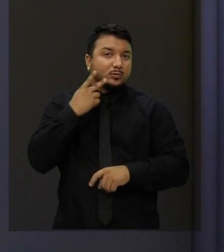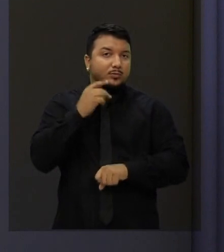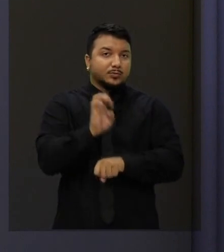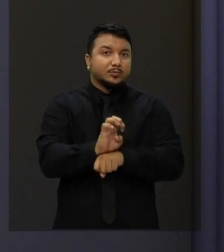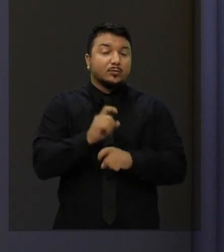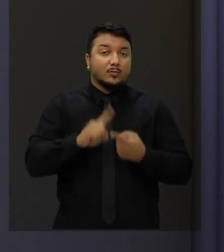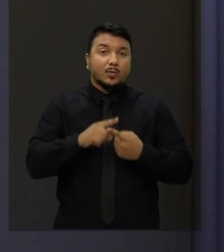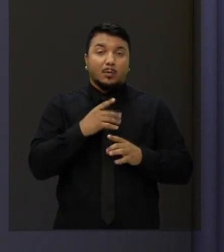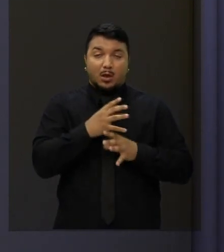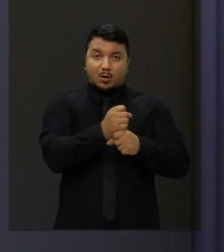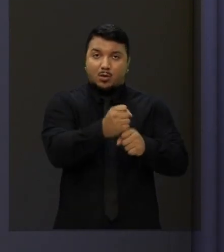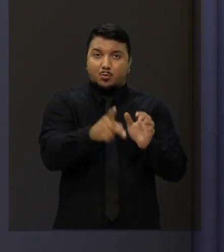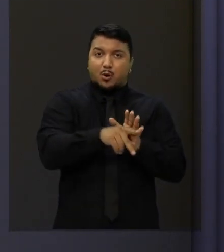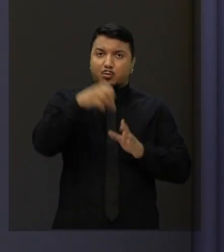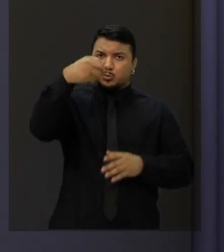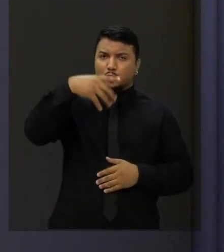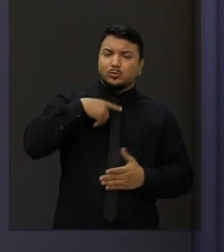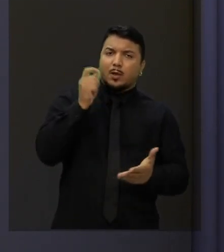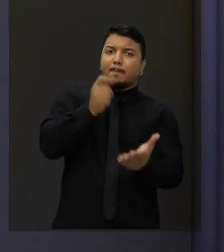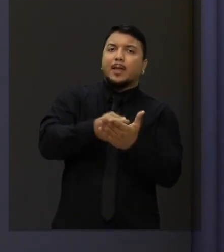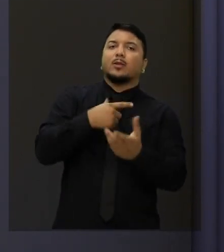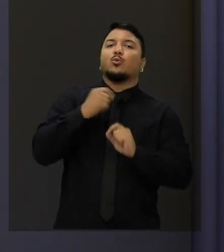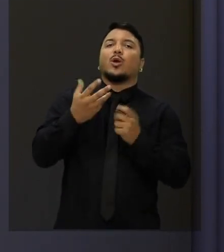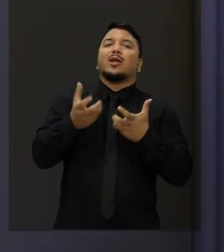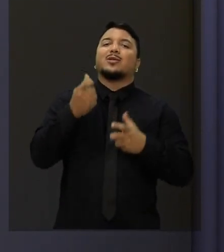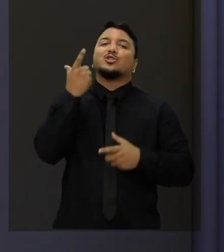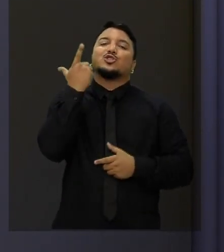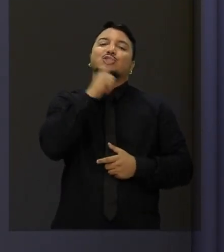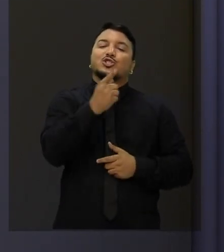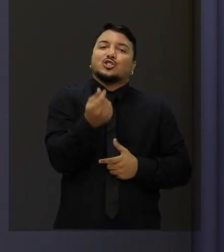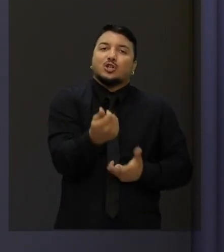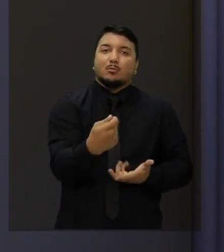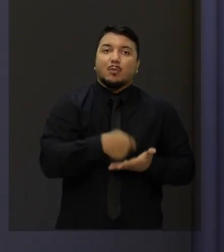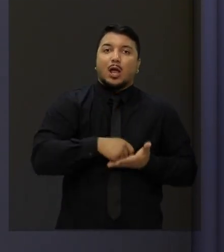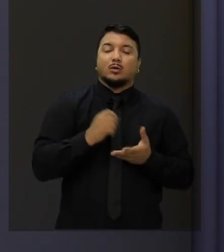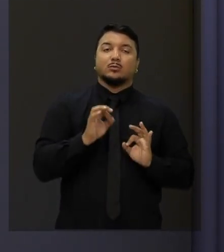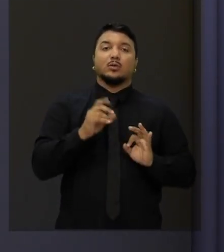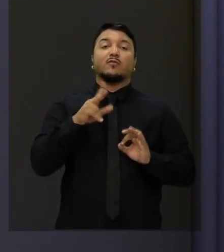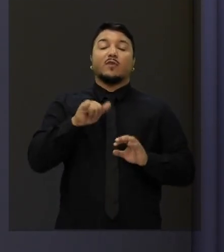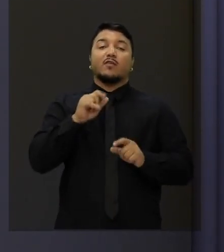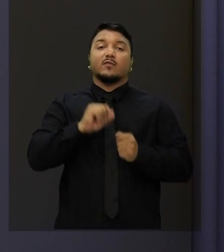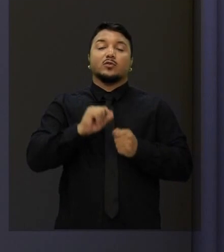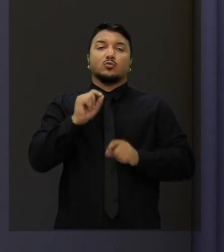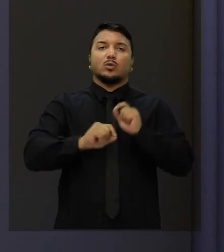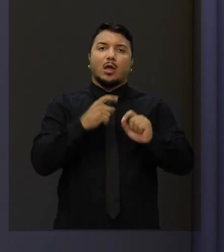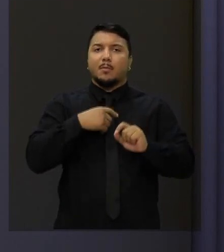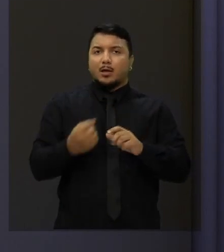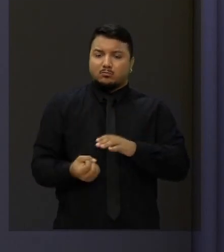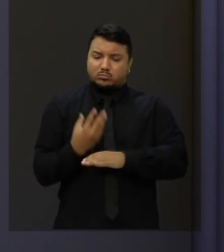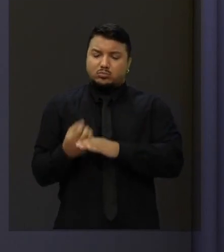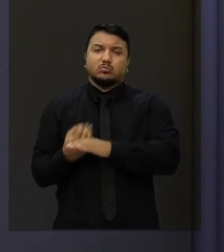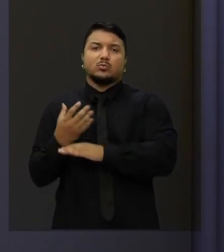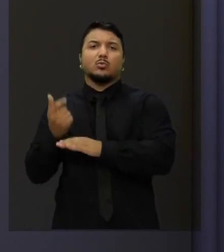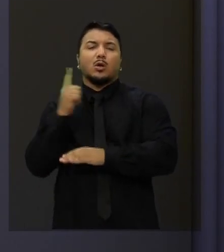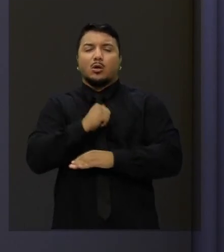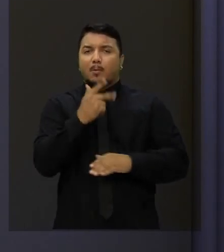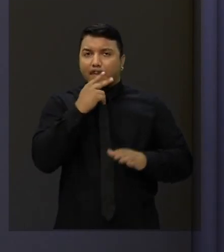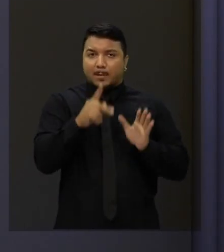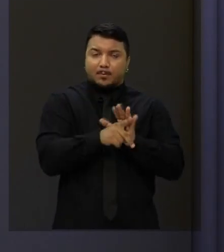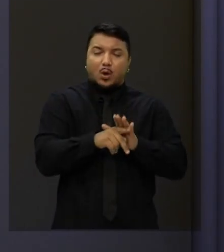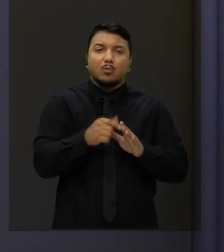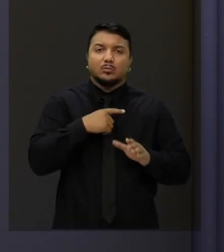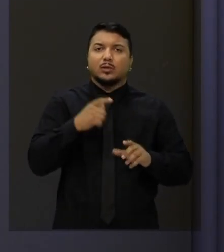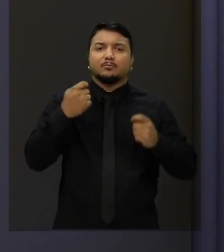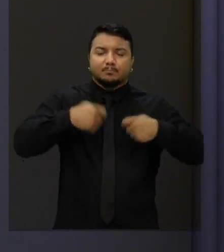luz, o que eu quero é que você ganhe dinheiro com a energia solar. vão se instalar no Ceará usinas para produzir combustível. Essa produção